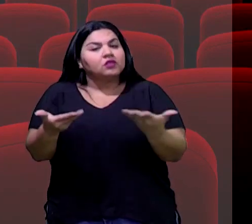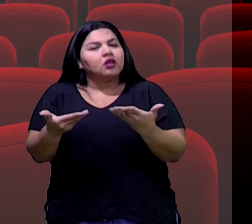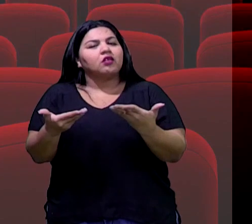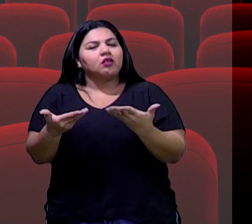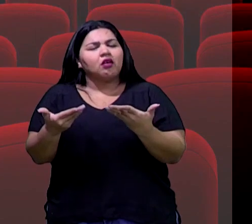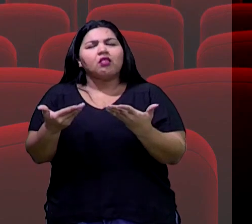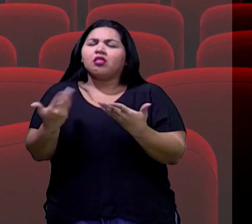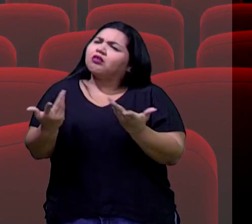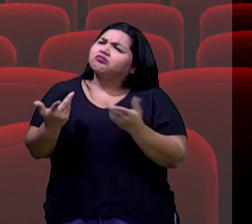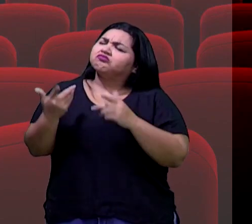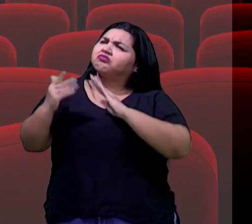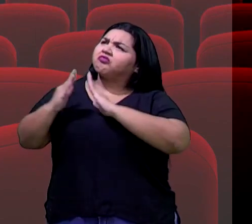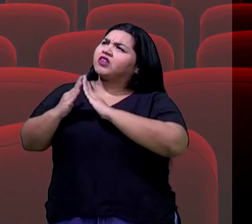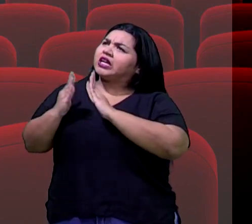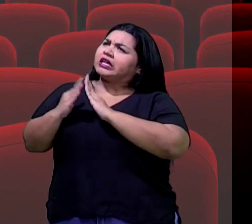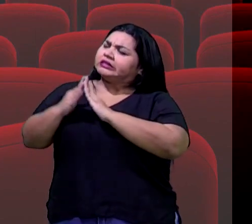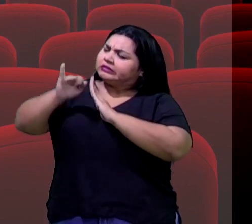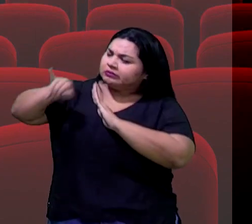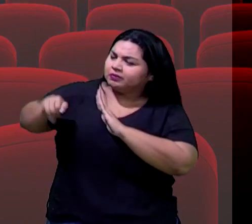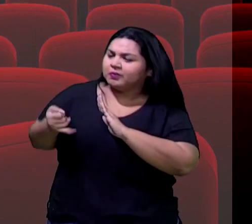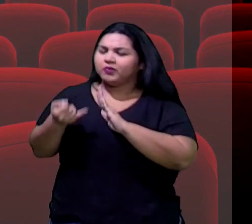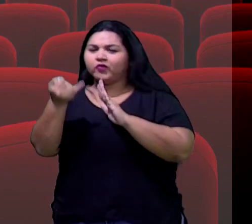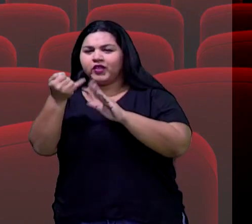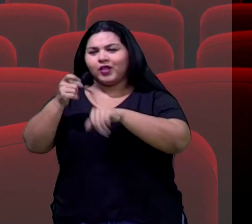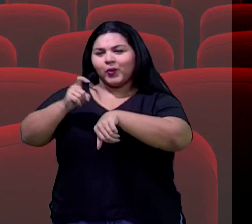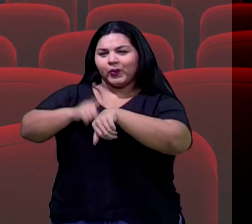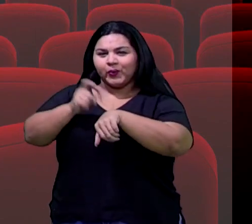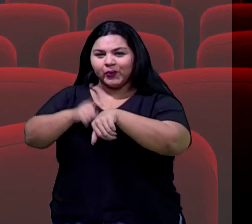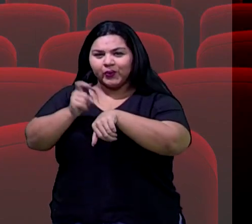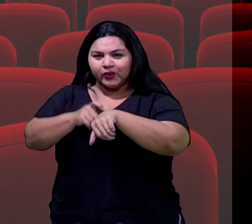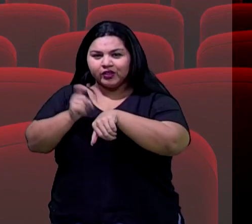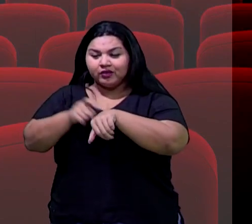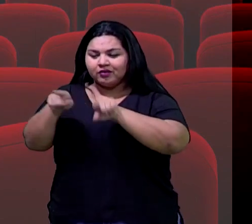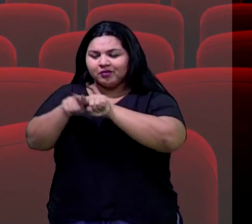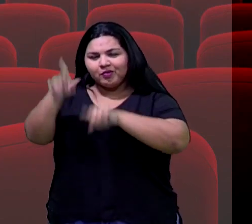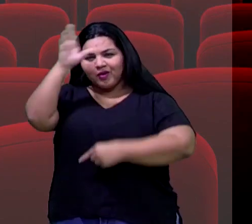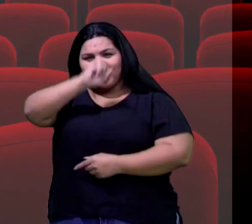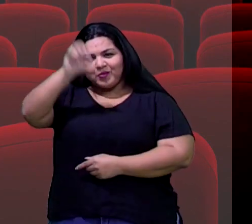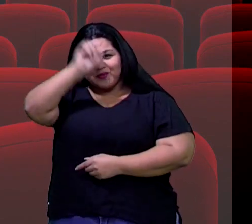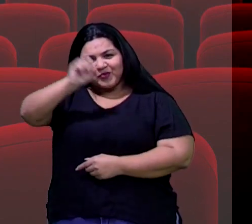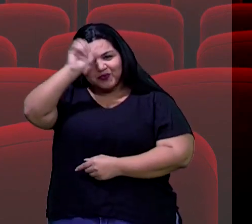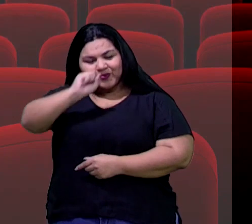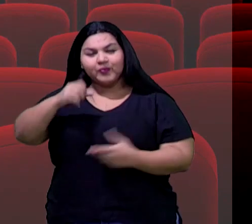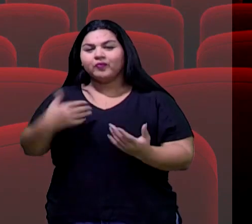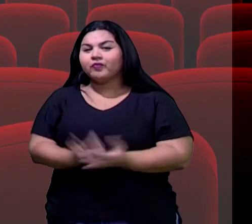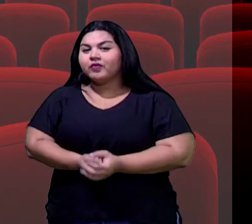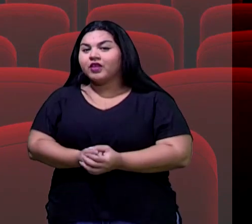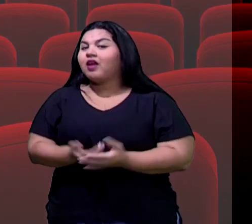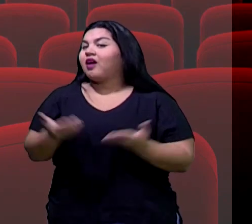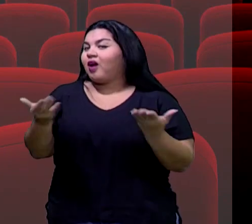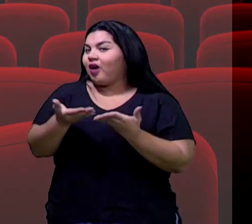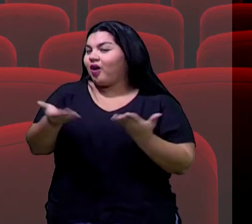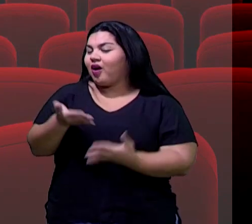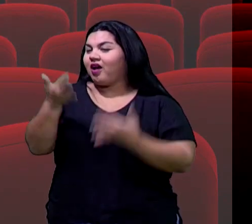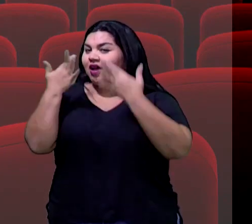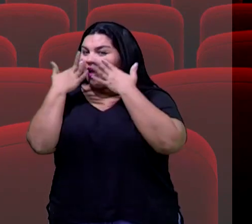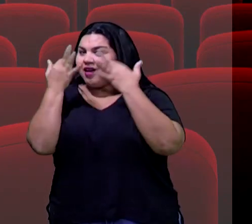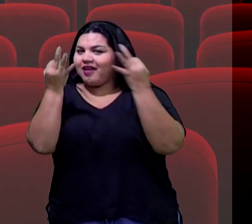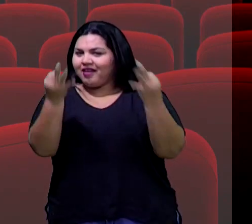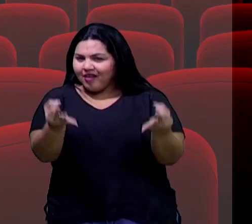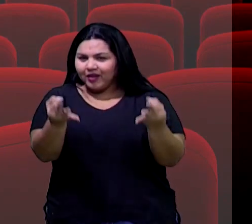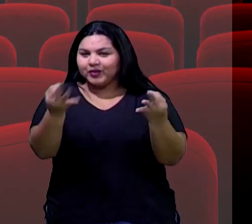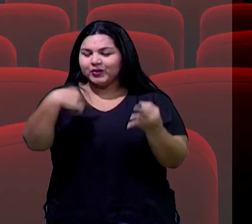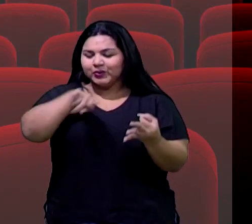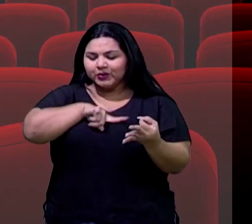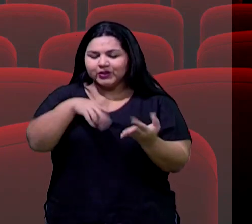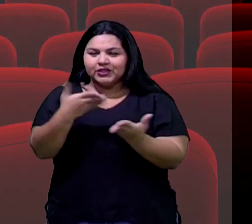um tempo de maneira proveitosa e ainda por cima aprendendo um pouquinho, não é? Então, vamos prestar bastante atenção na